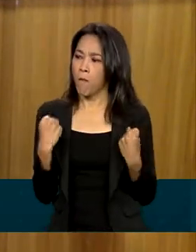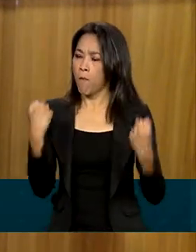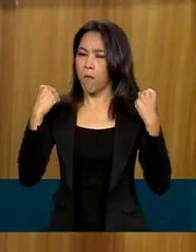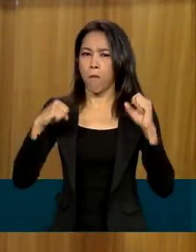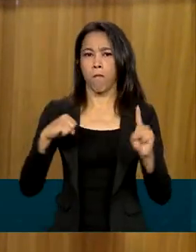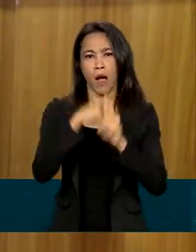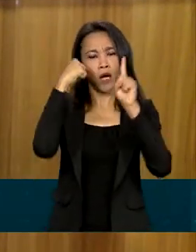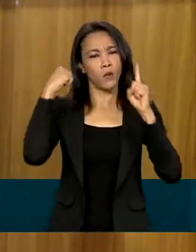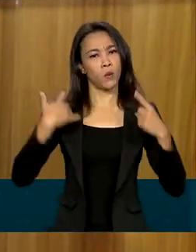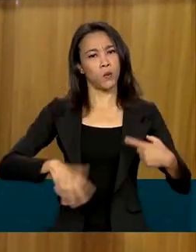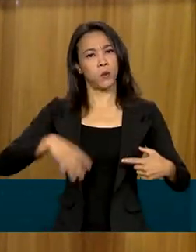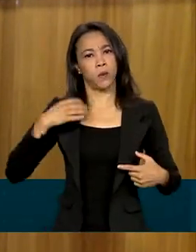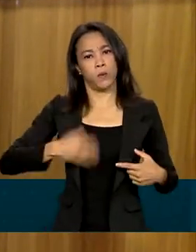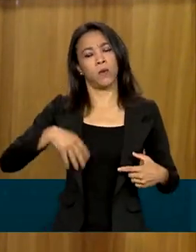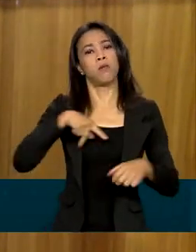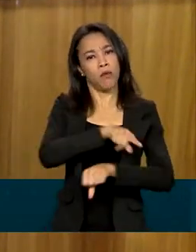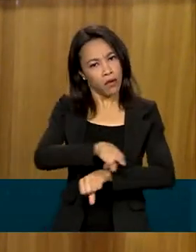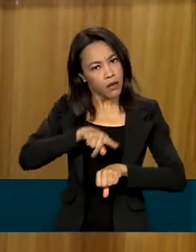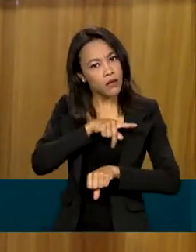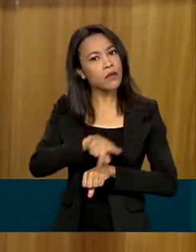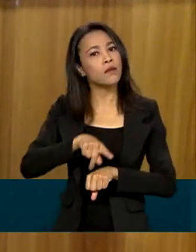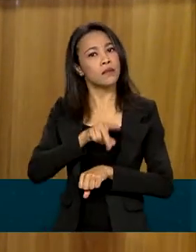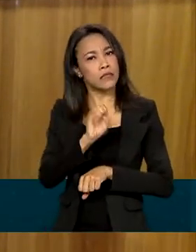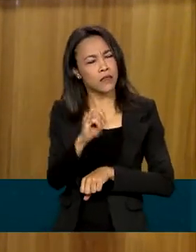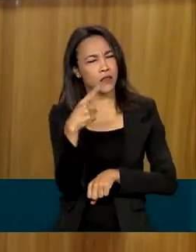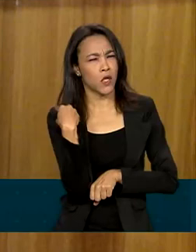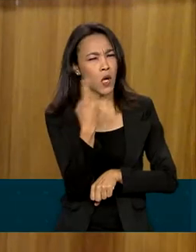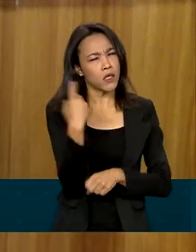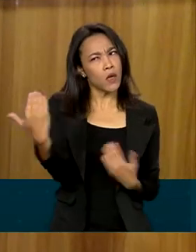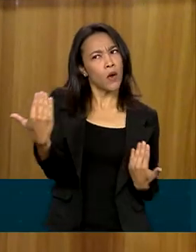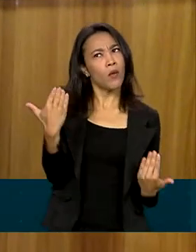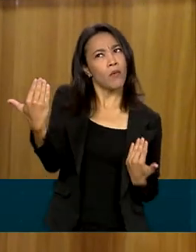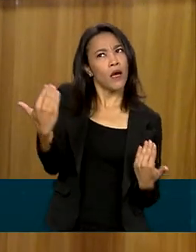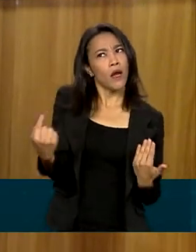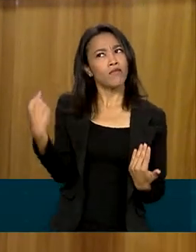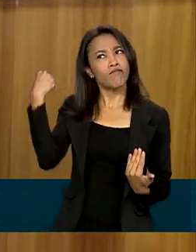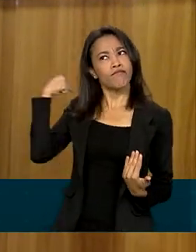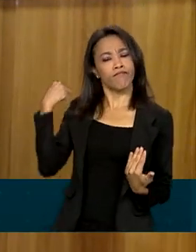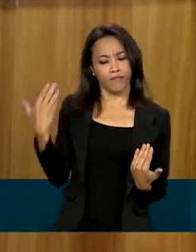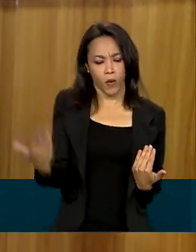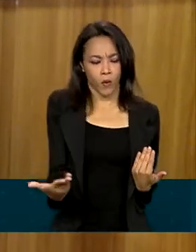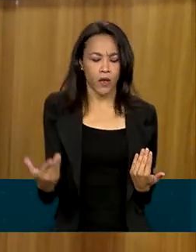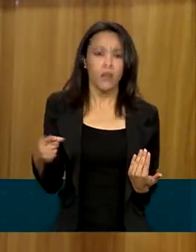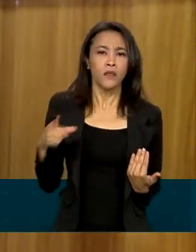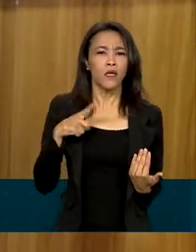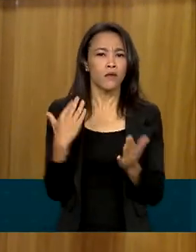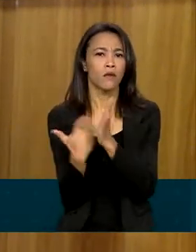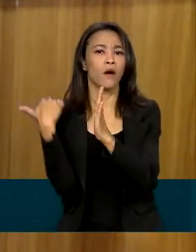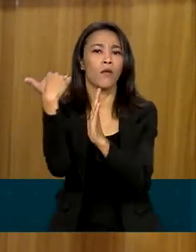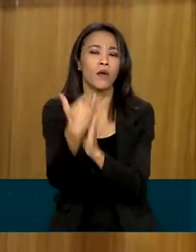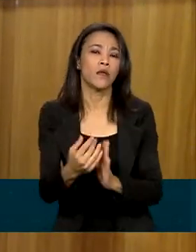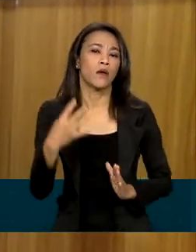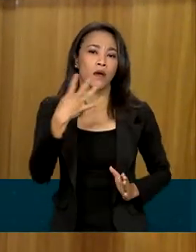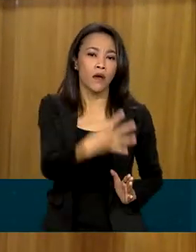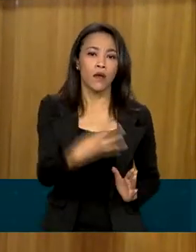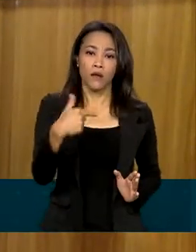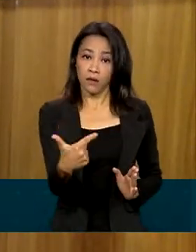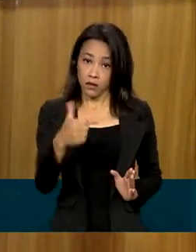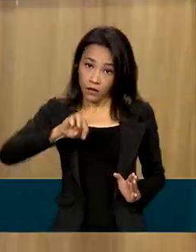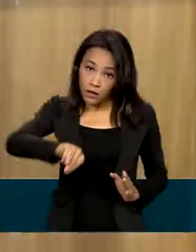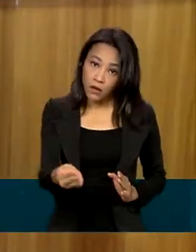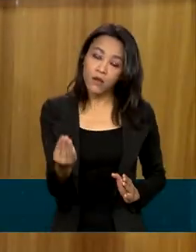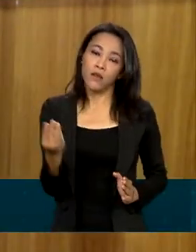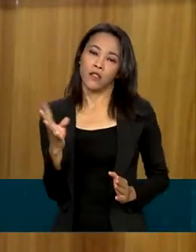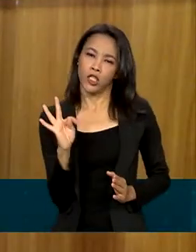importante para o nosso país. Se nós formos comparar, houve um aumento, um acréscimo, um incremento de 42 milhões de